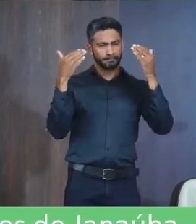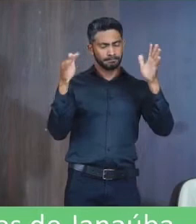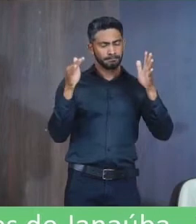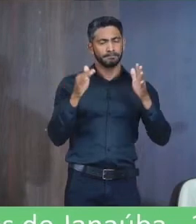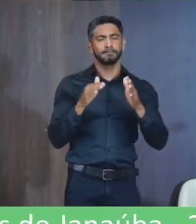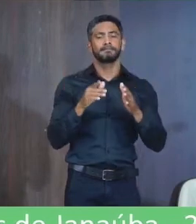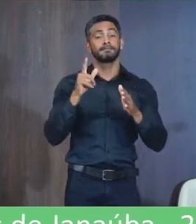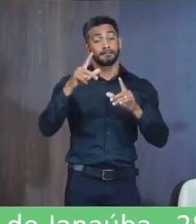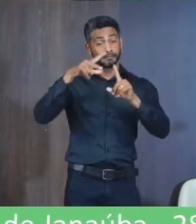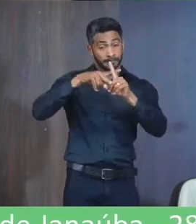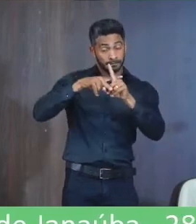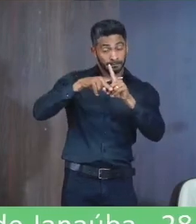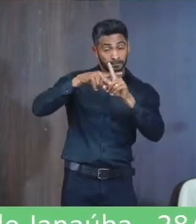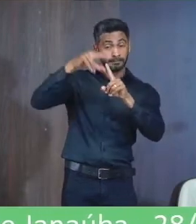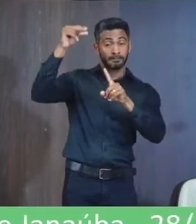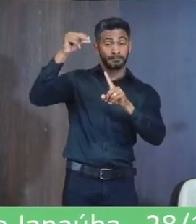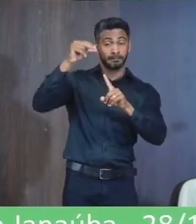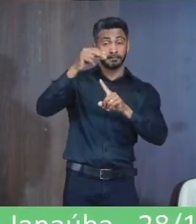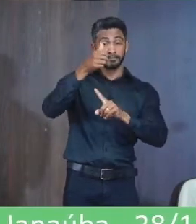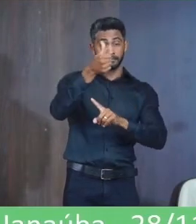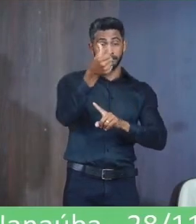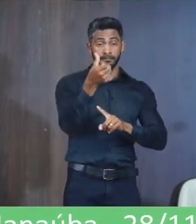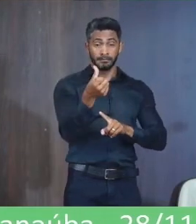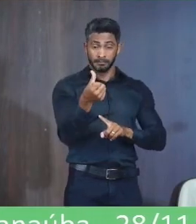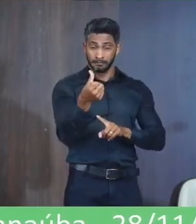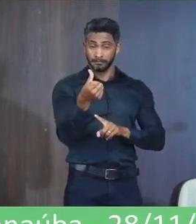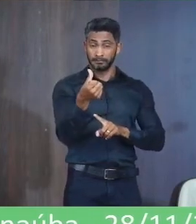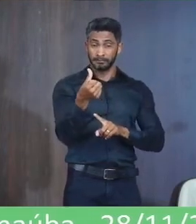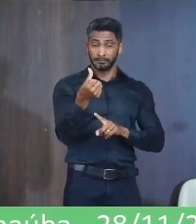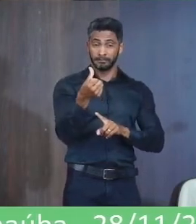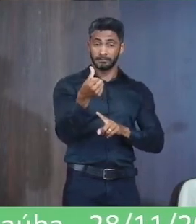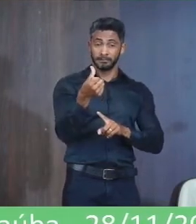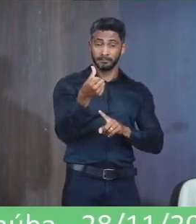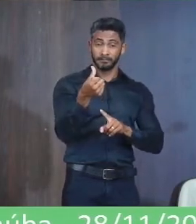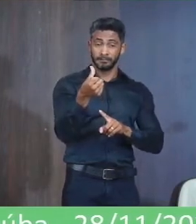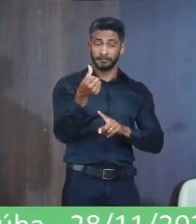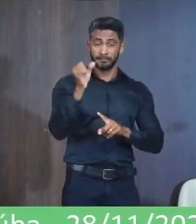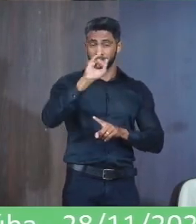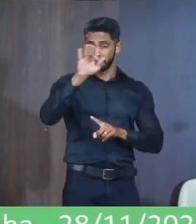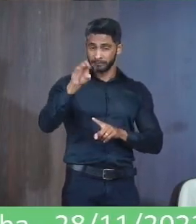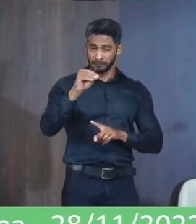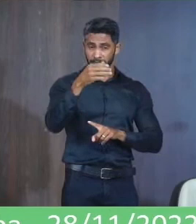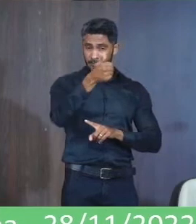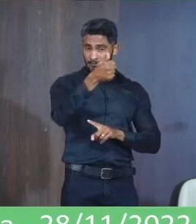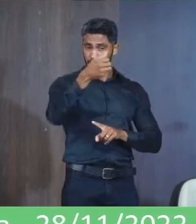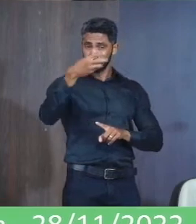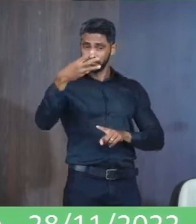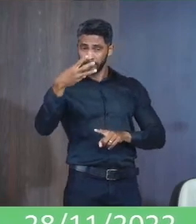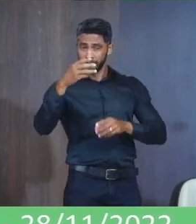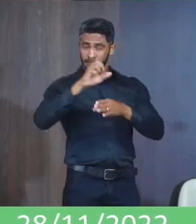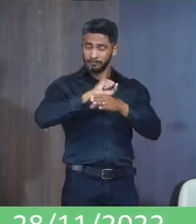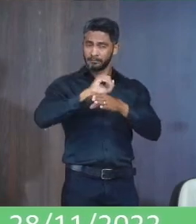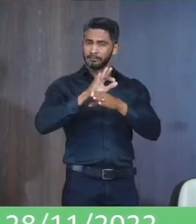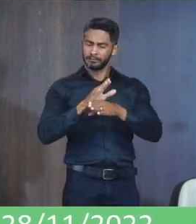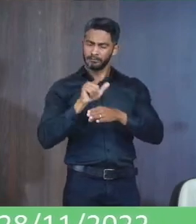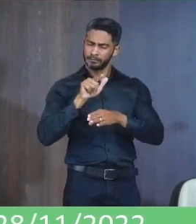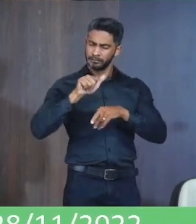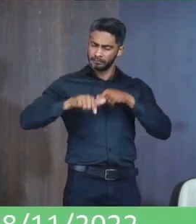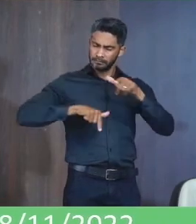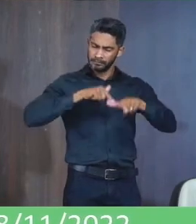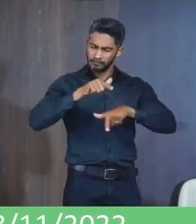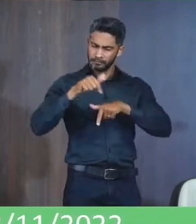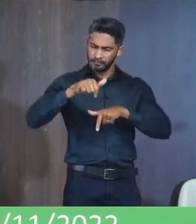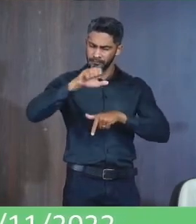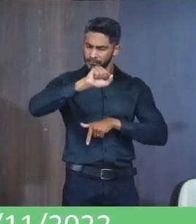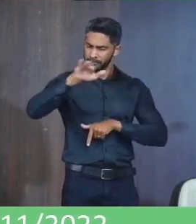foi campeã 16 vezes Por Janaúba 13 por Montes Claros Ela desenvolve Aqui em Janaúba Um